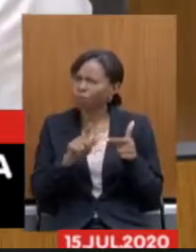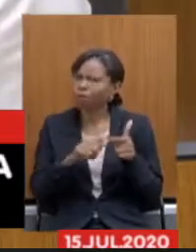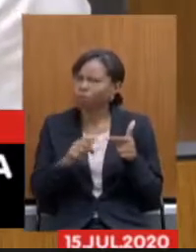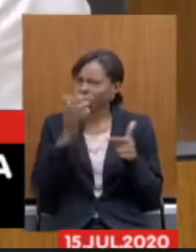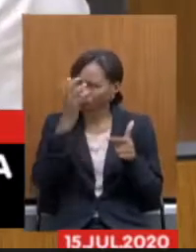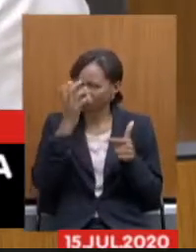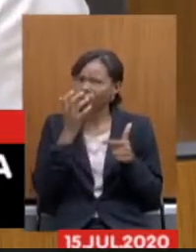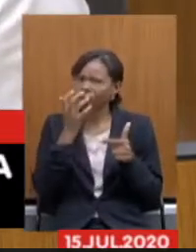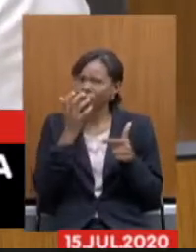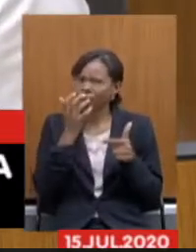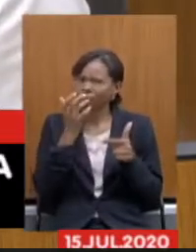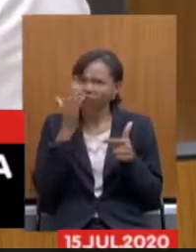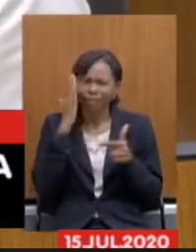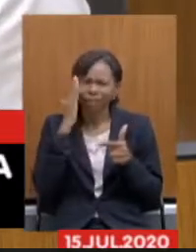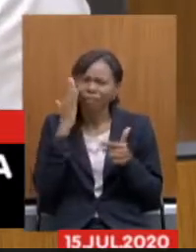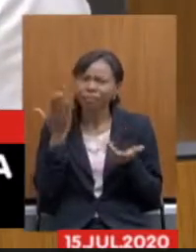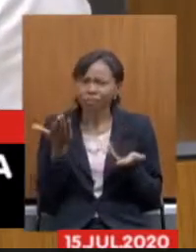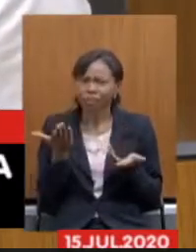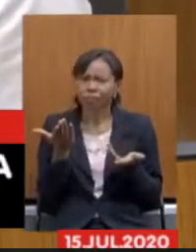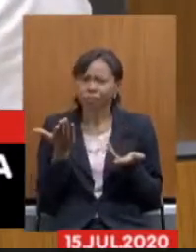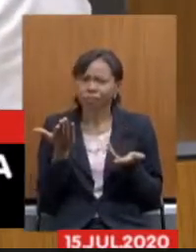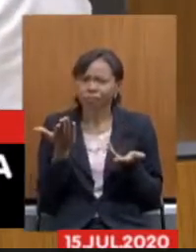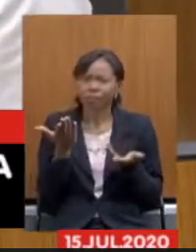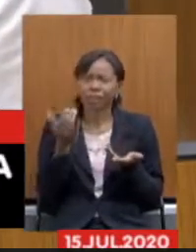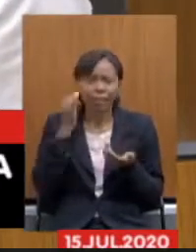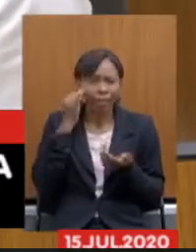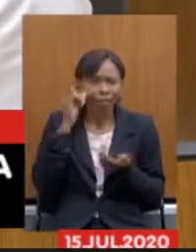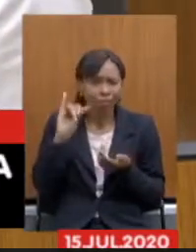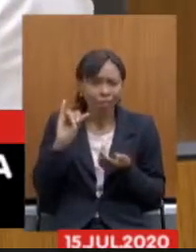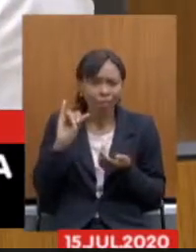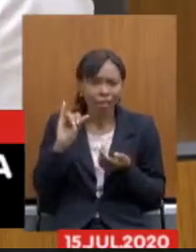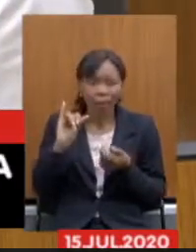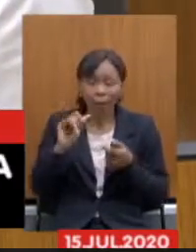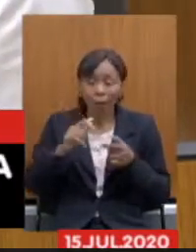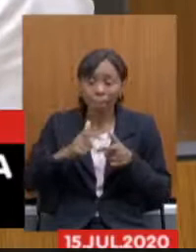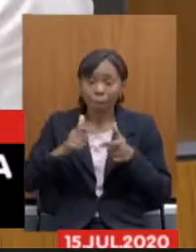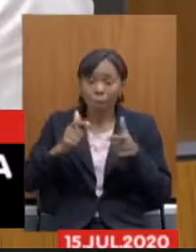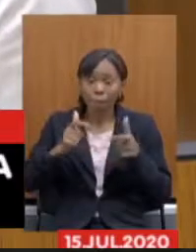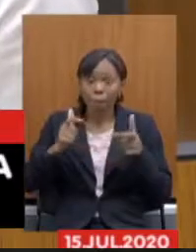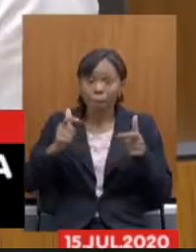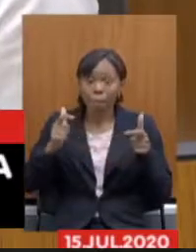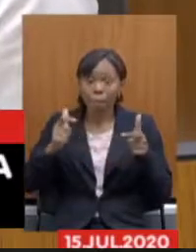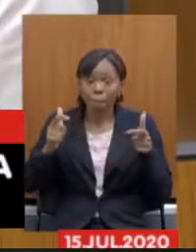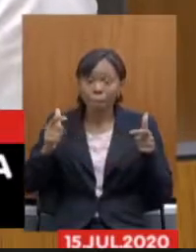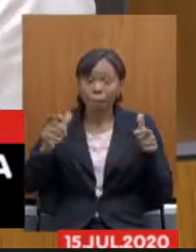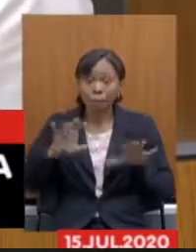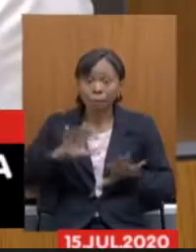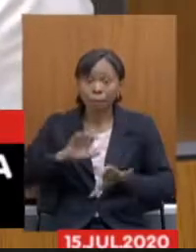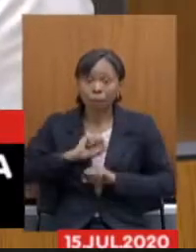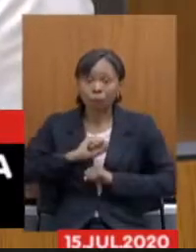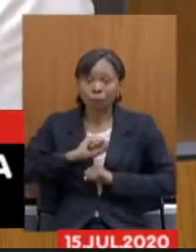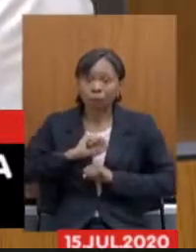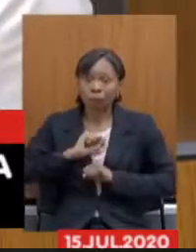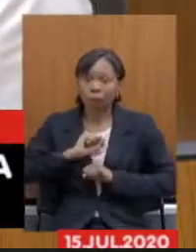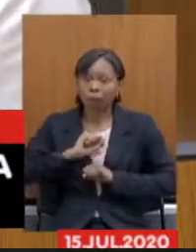termos casos aumento de casos que venham exatamente dessa casa é muito importante